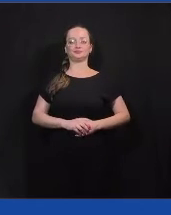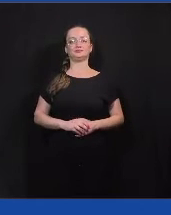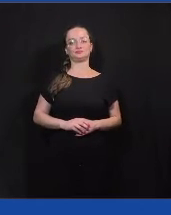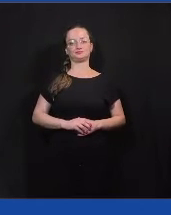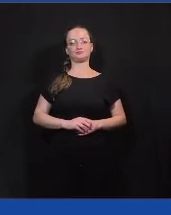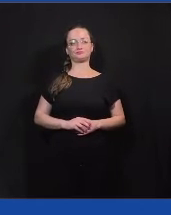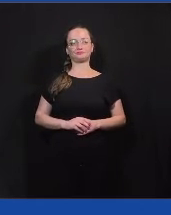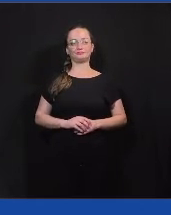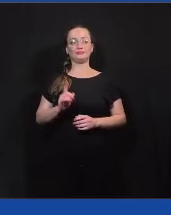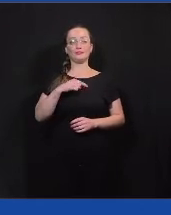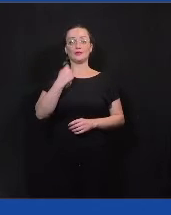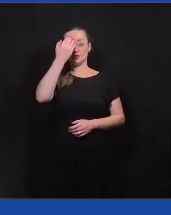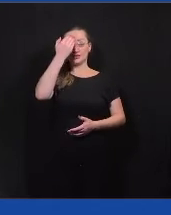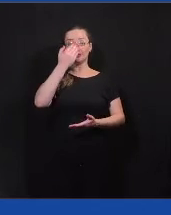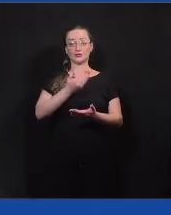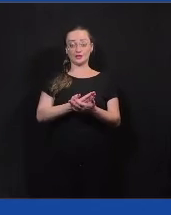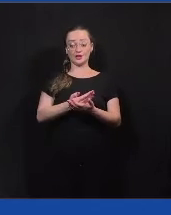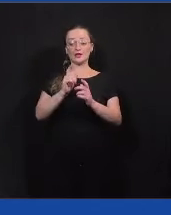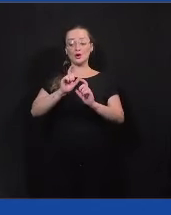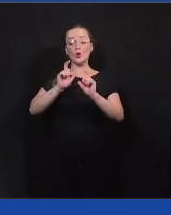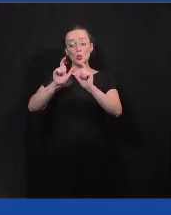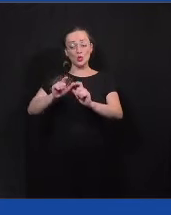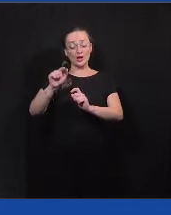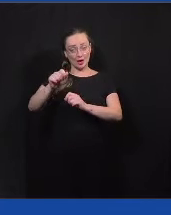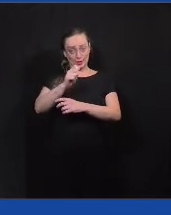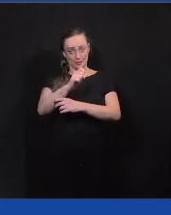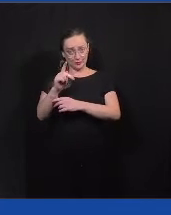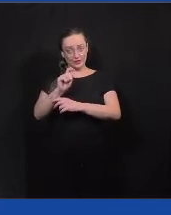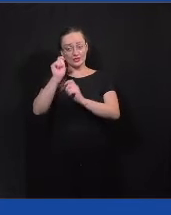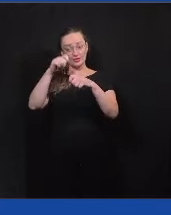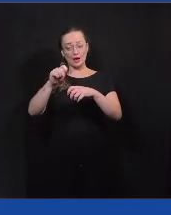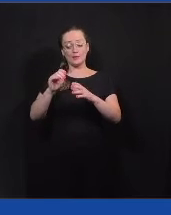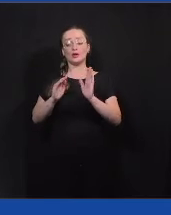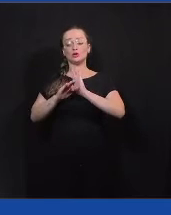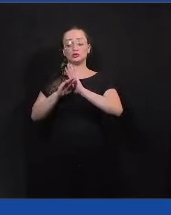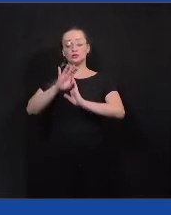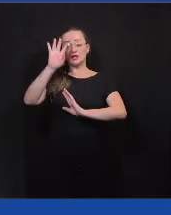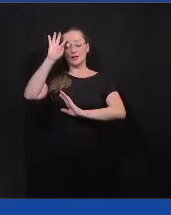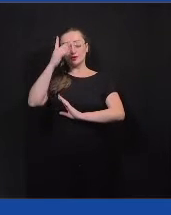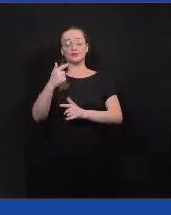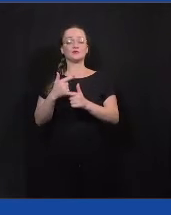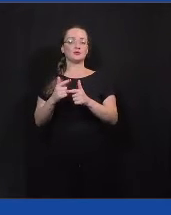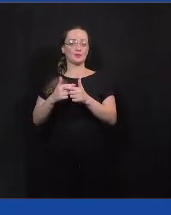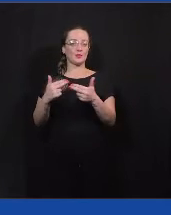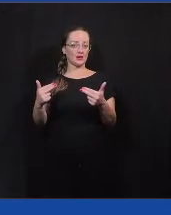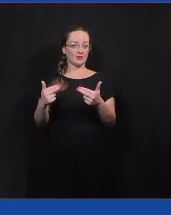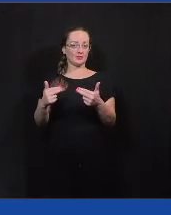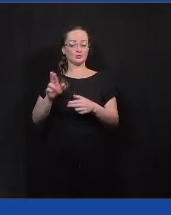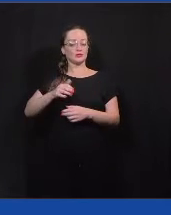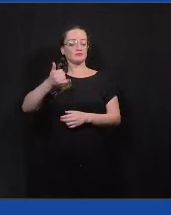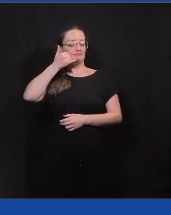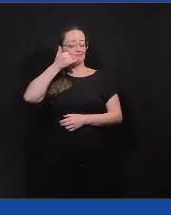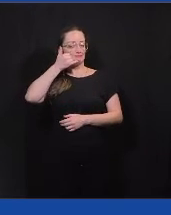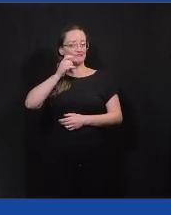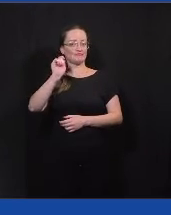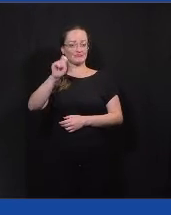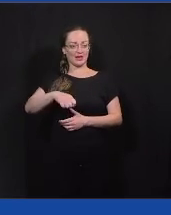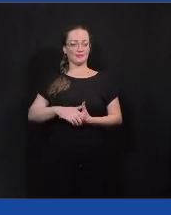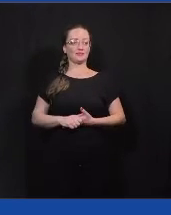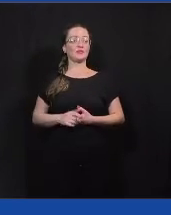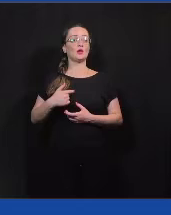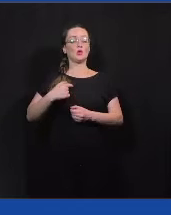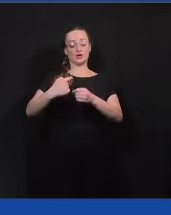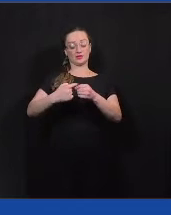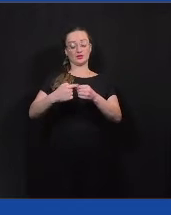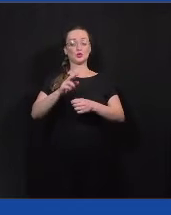acredita muito no canal de resolução de problemas. Então, o cidadão consegue resolver seus problemas através do celular. Então, nas cidades que usam o